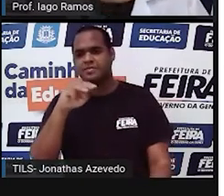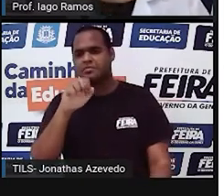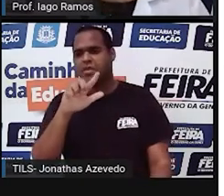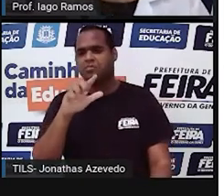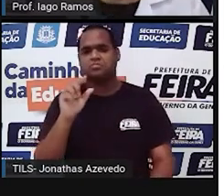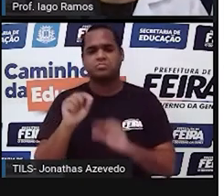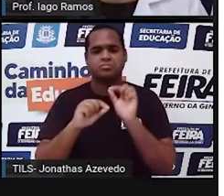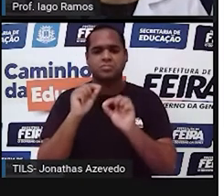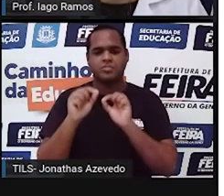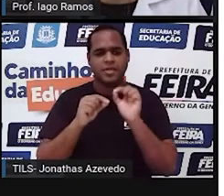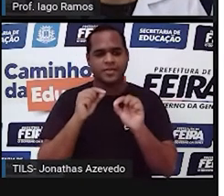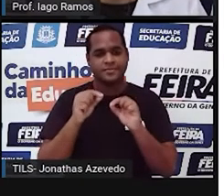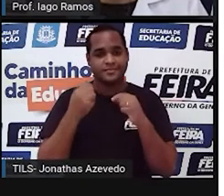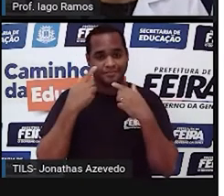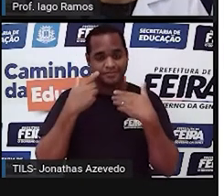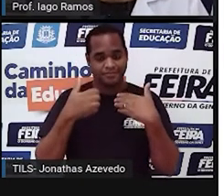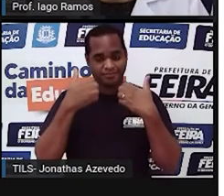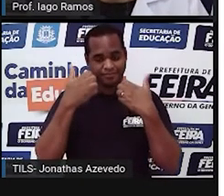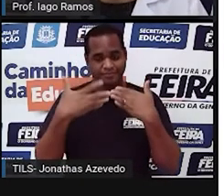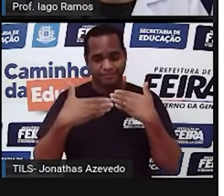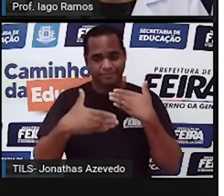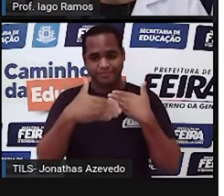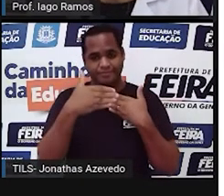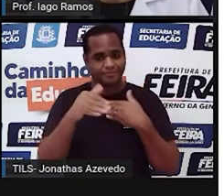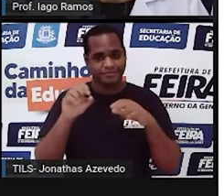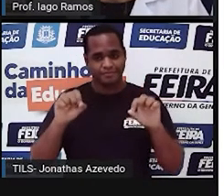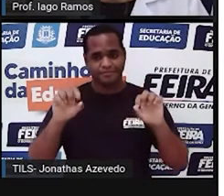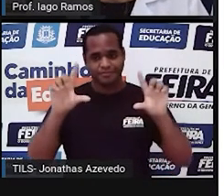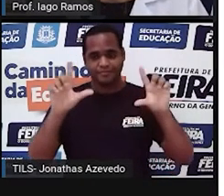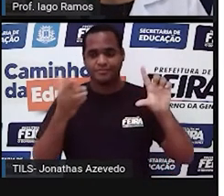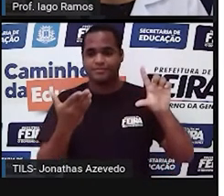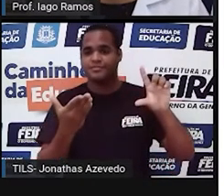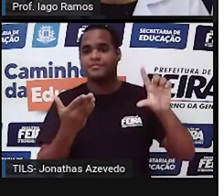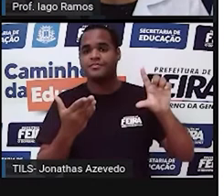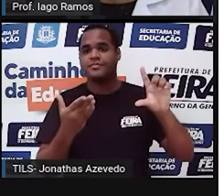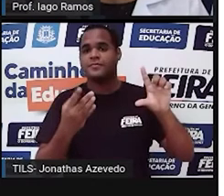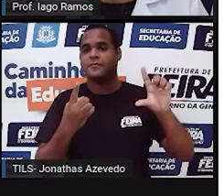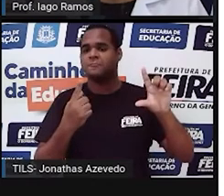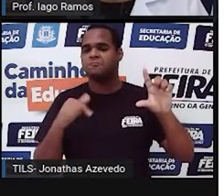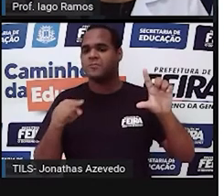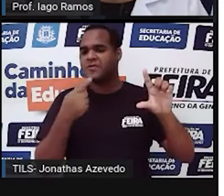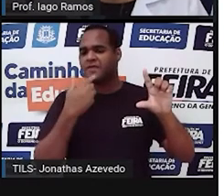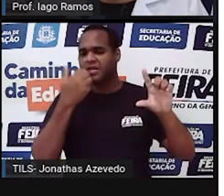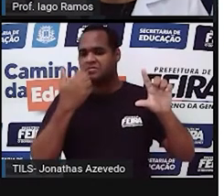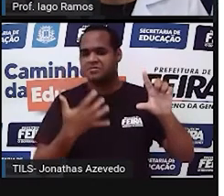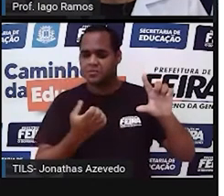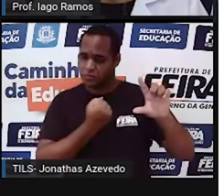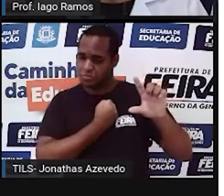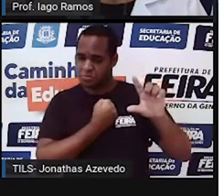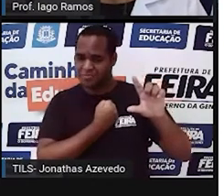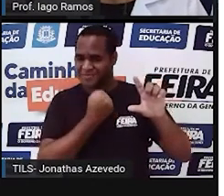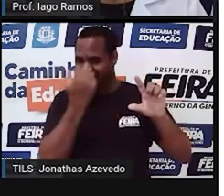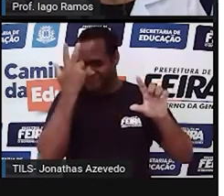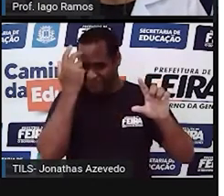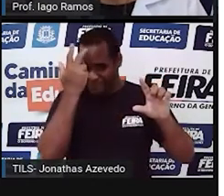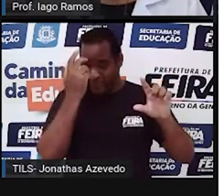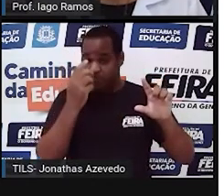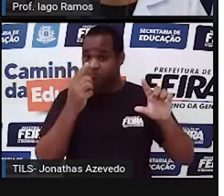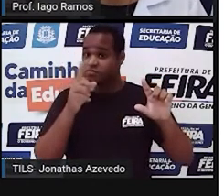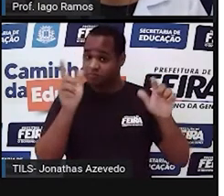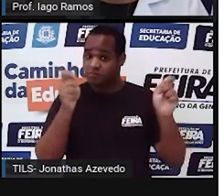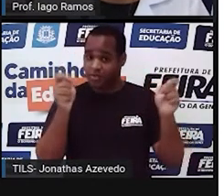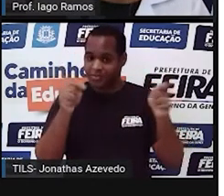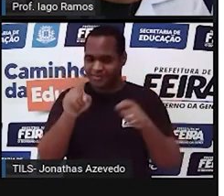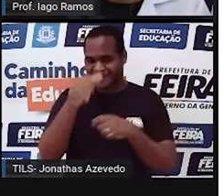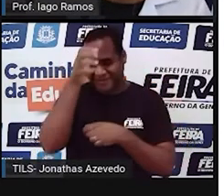Olha só, passando aqui a tela. Vamos falar primeiro dos números naturais, que esses a gente